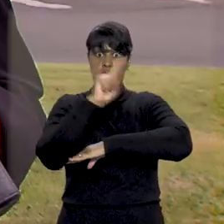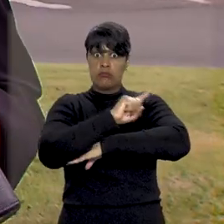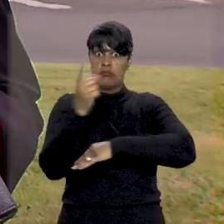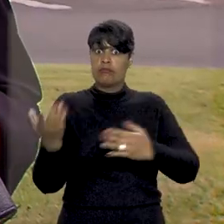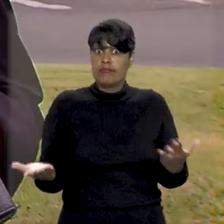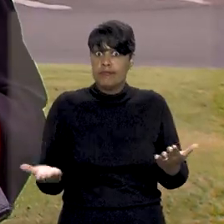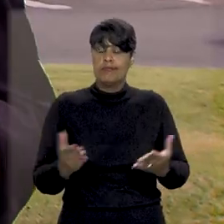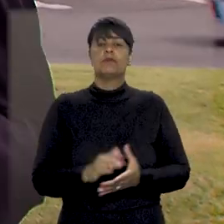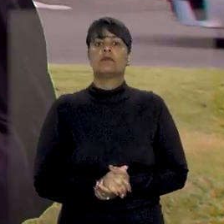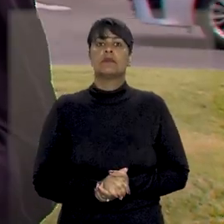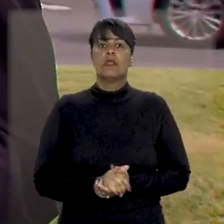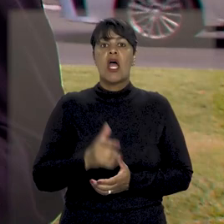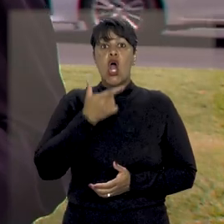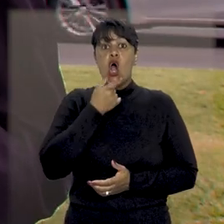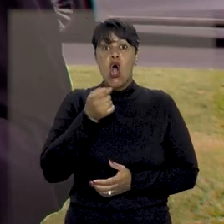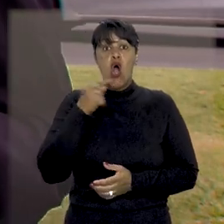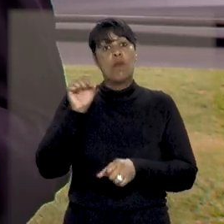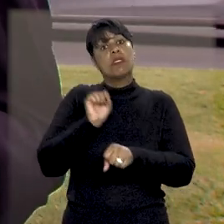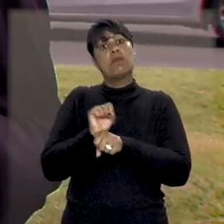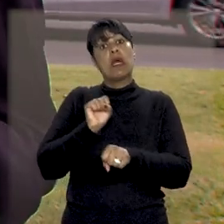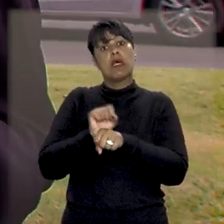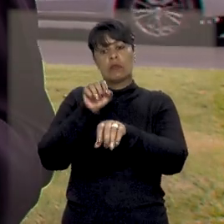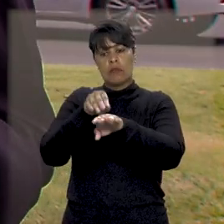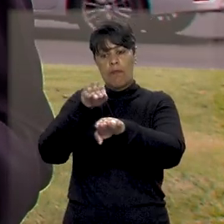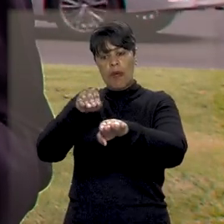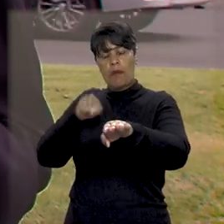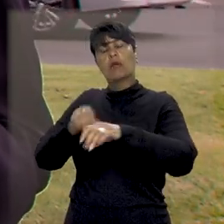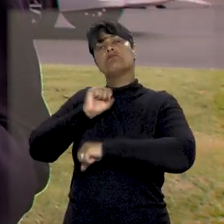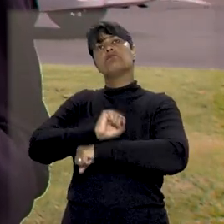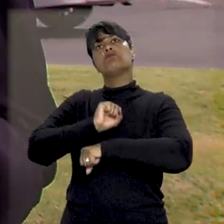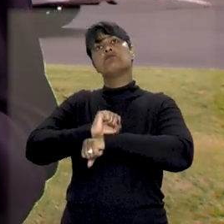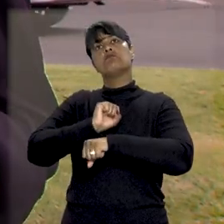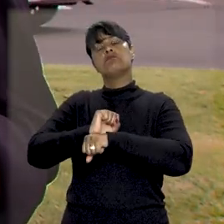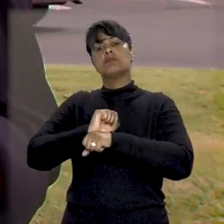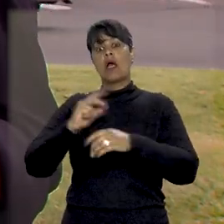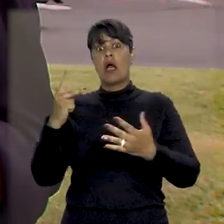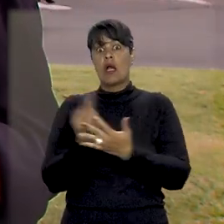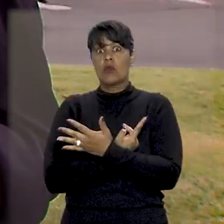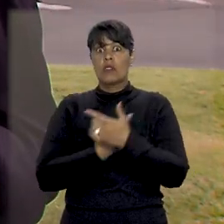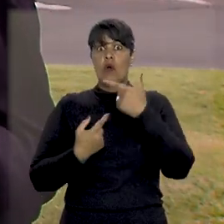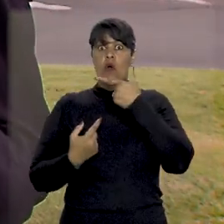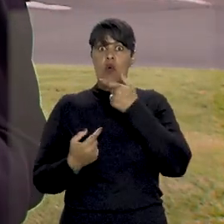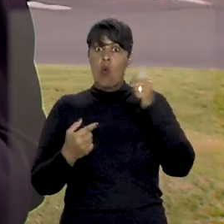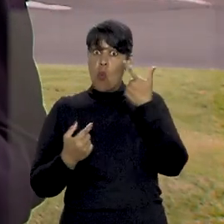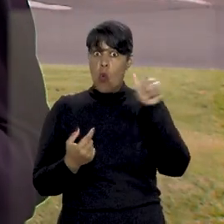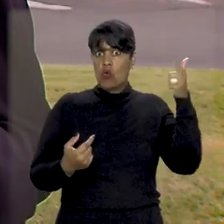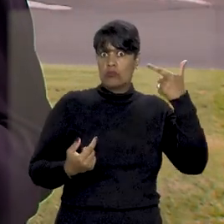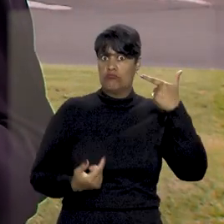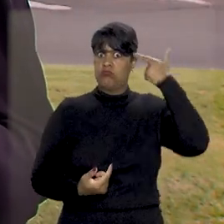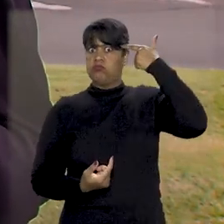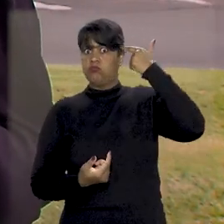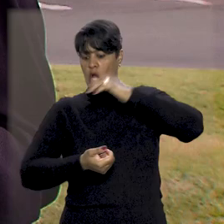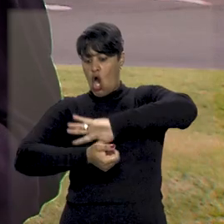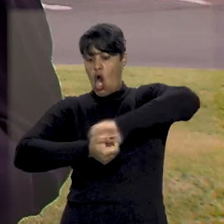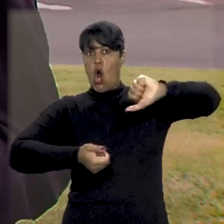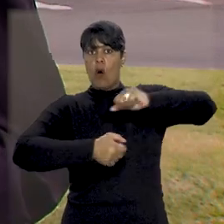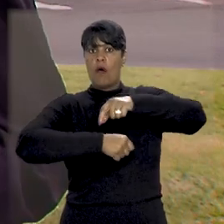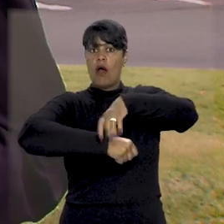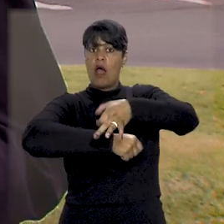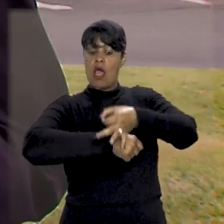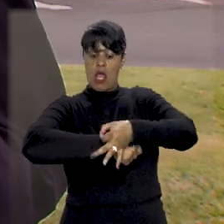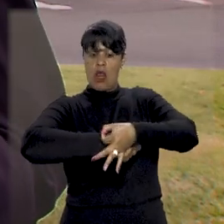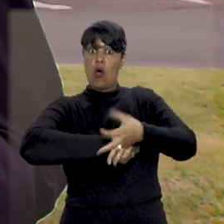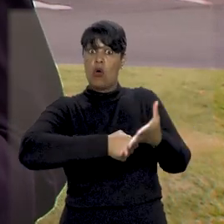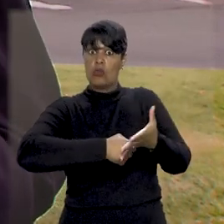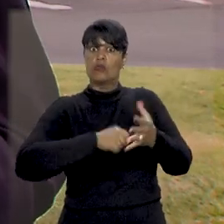O homem ainda não tinha cruzado a cancela do estacionamento pago quando teve o relógio roubado. Ele entrou na justiça com a ação contra o